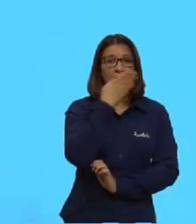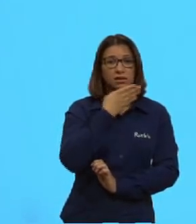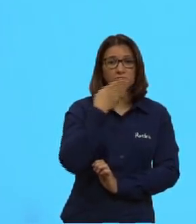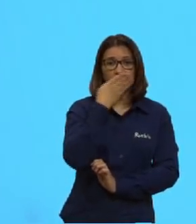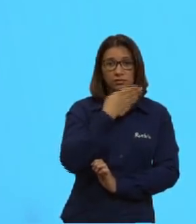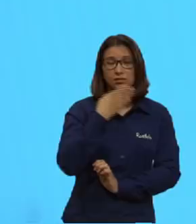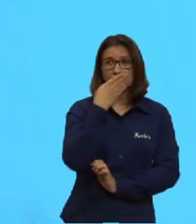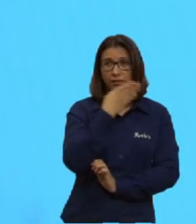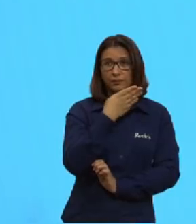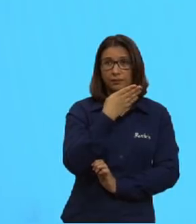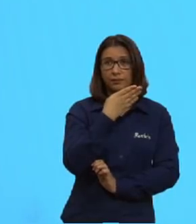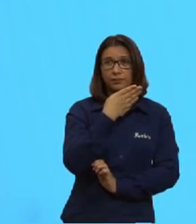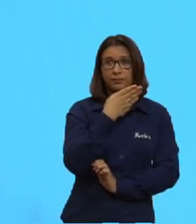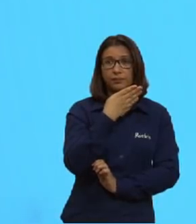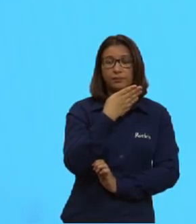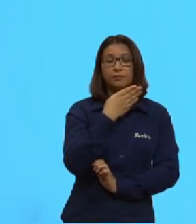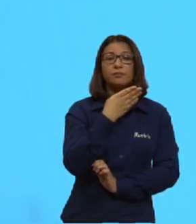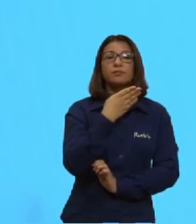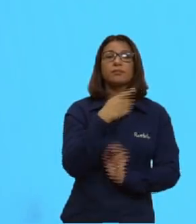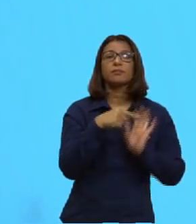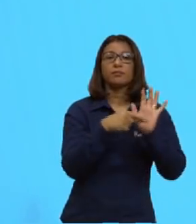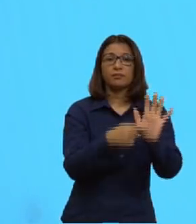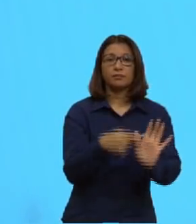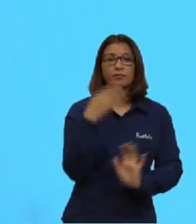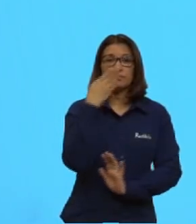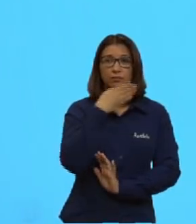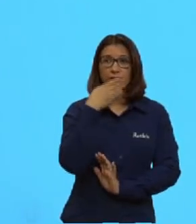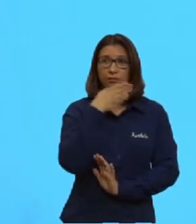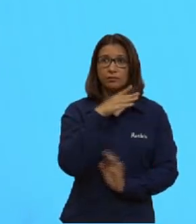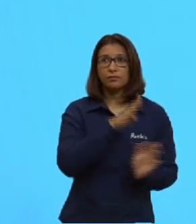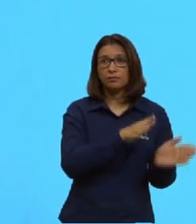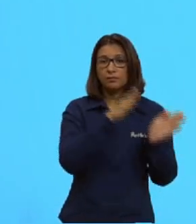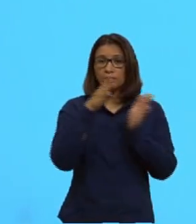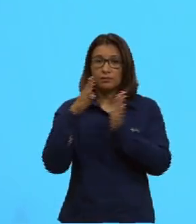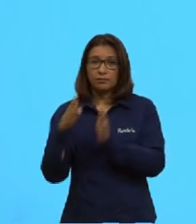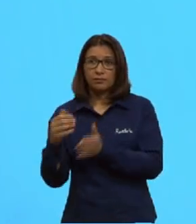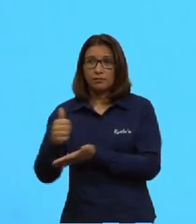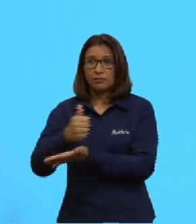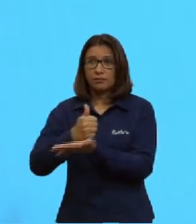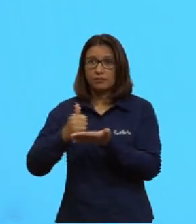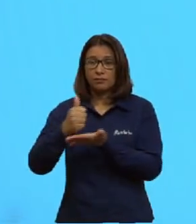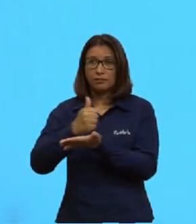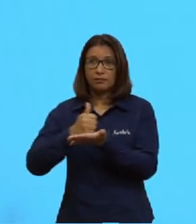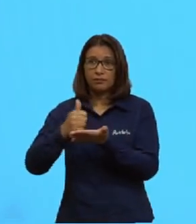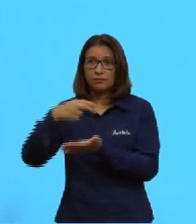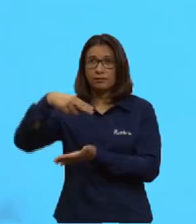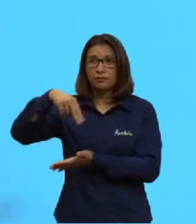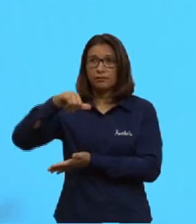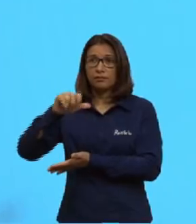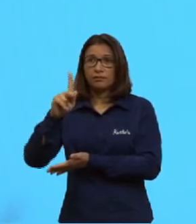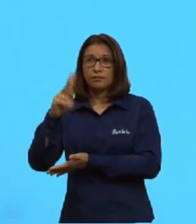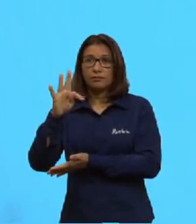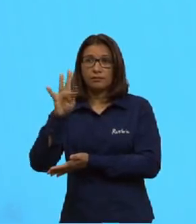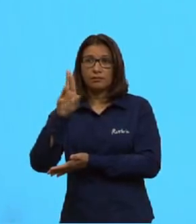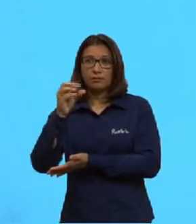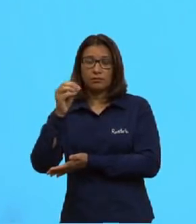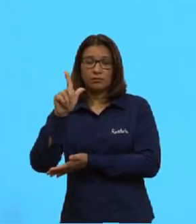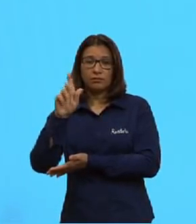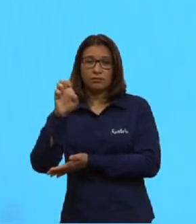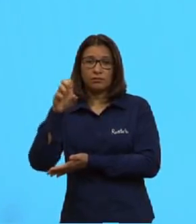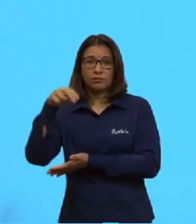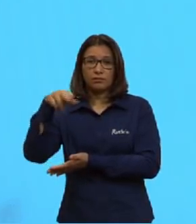maltose, tudo aqui, já diz que é um açúcar. E essa base nitrogenada que vai estar mudando